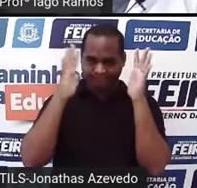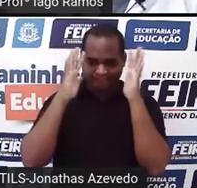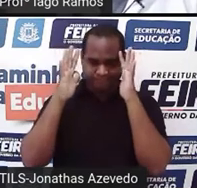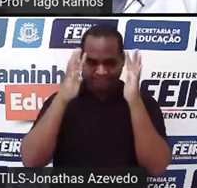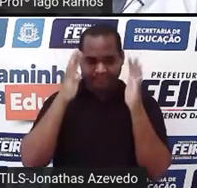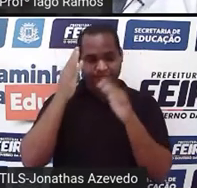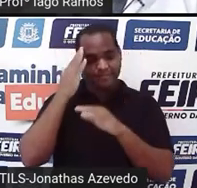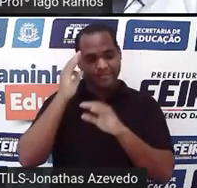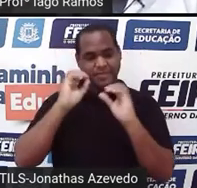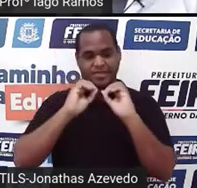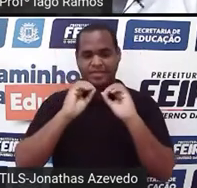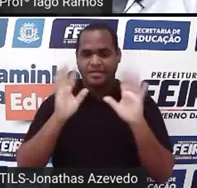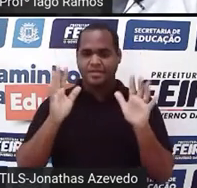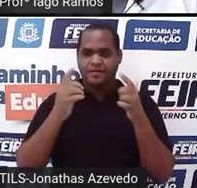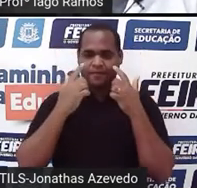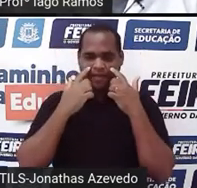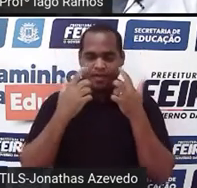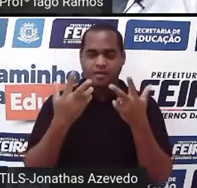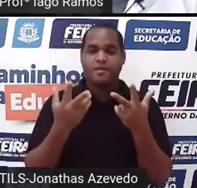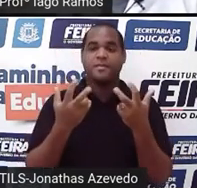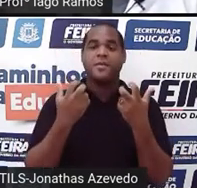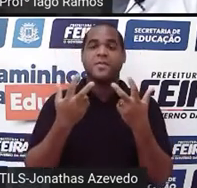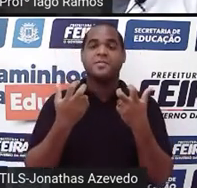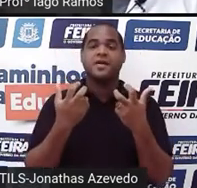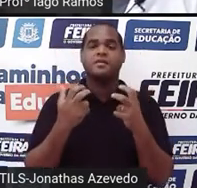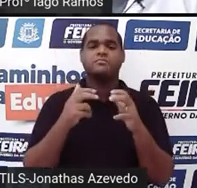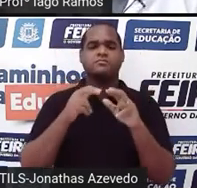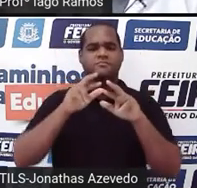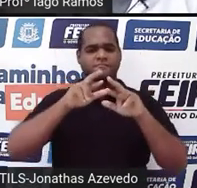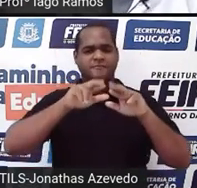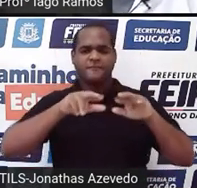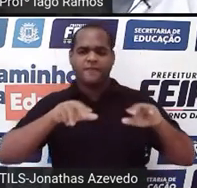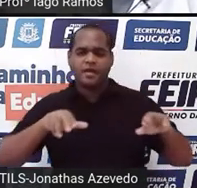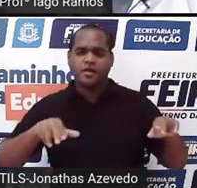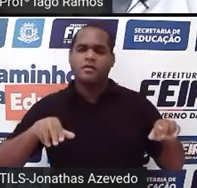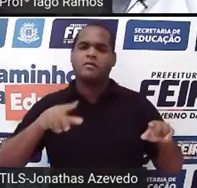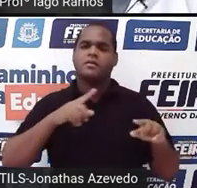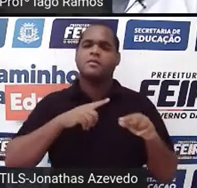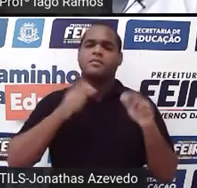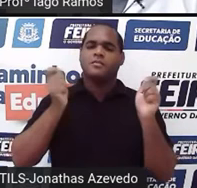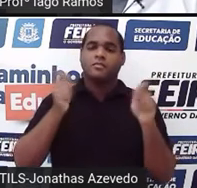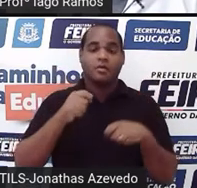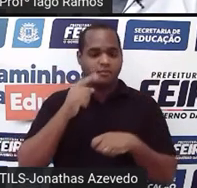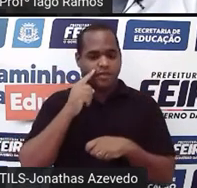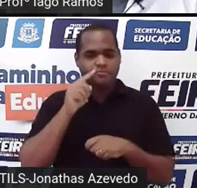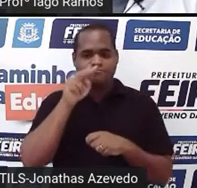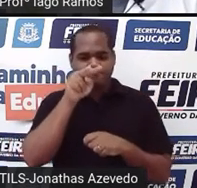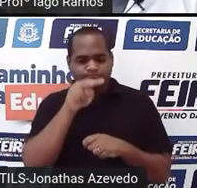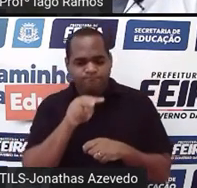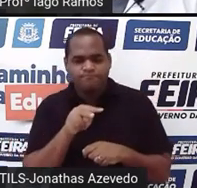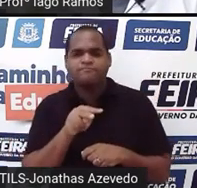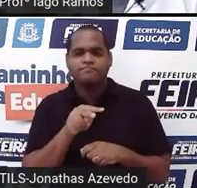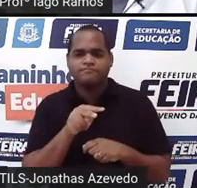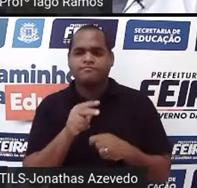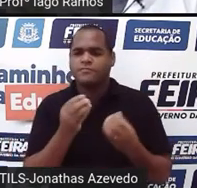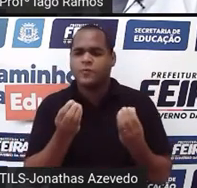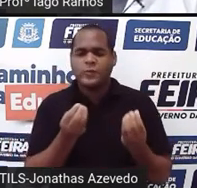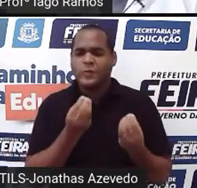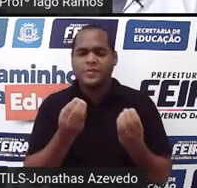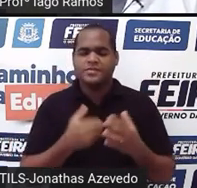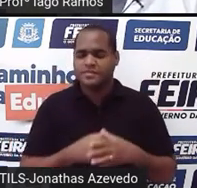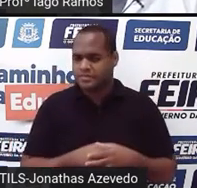partir da identificação. de elementos que ajudam na leitura do gráfico. Calma, né?